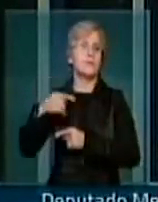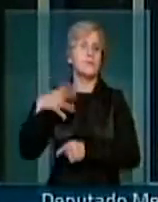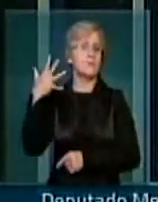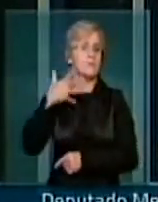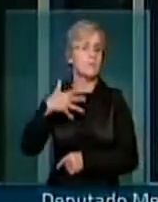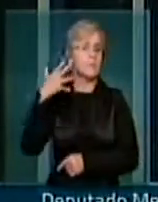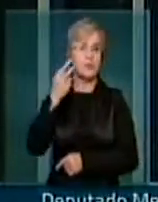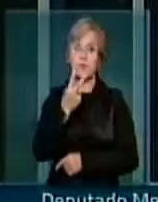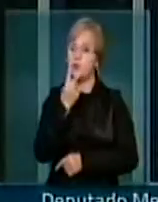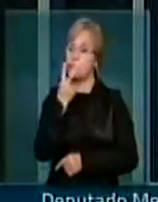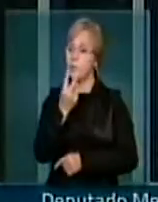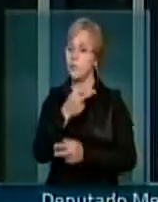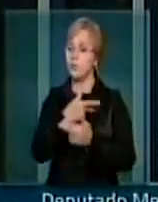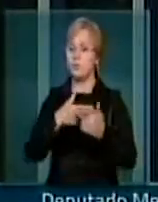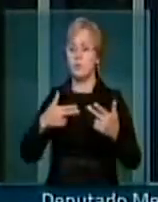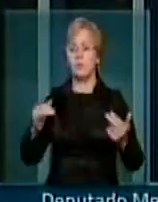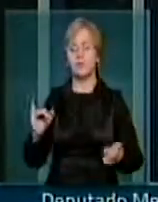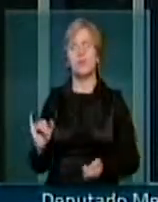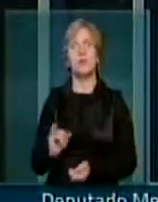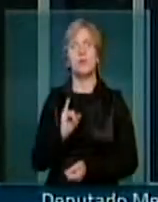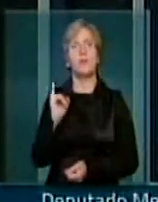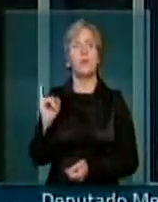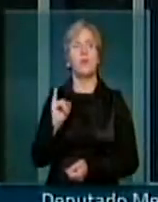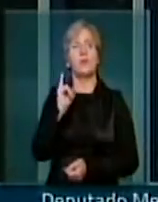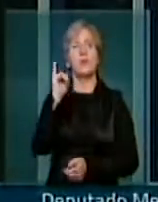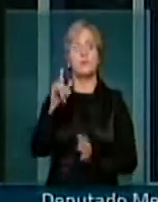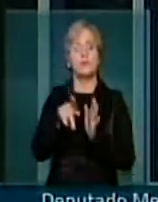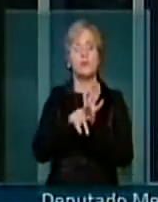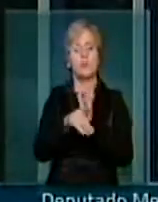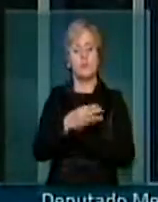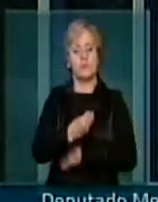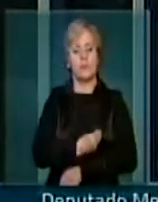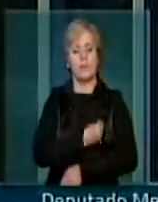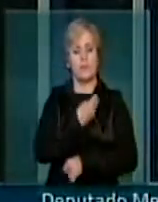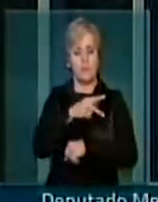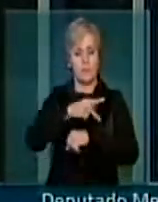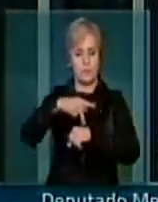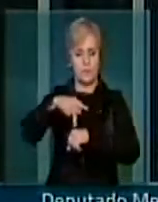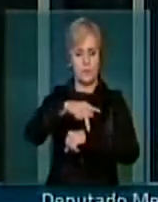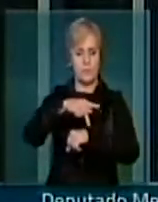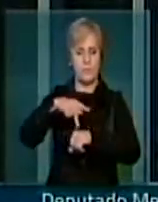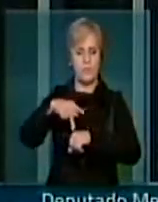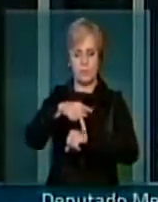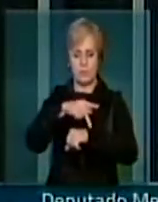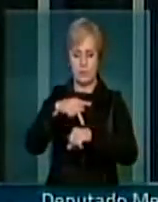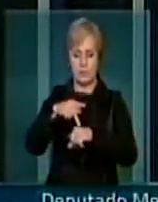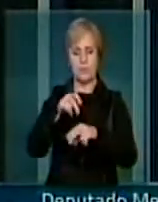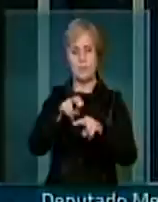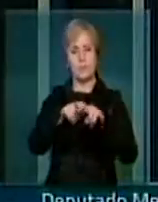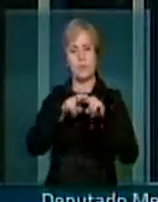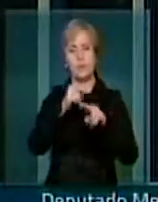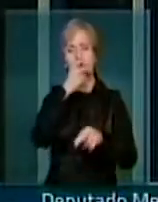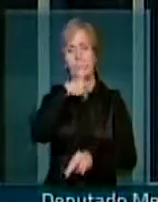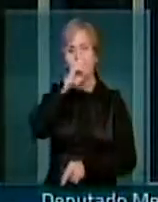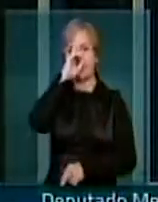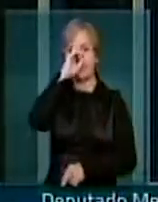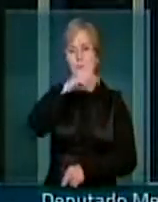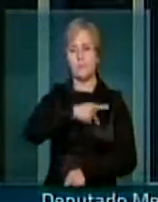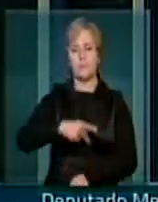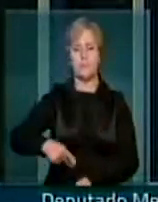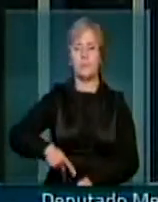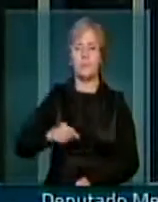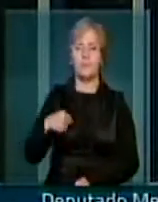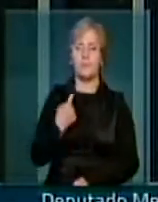pontos que são fundamentais para a vida do nosso país. Portanto, senhor presidente, o nosso